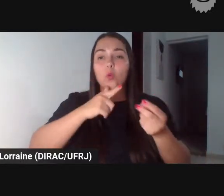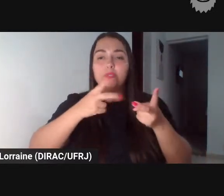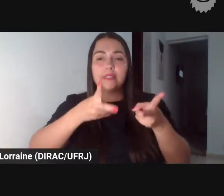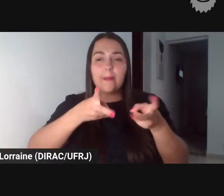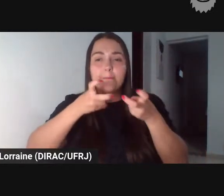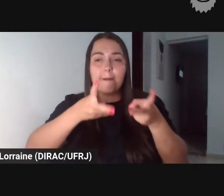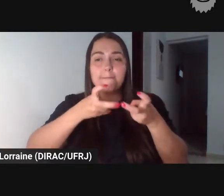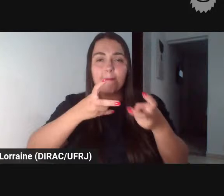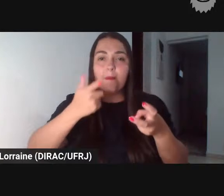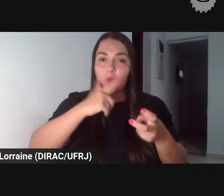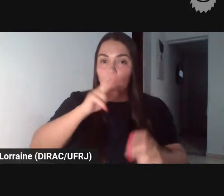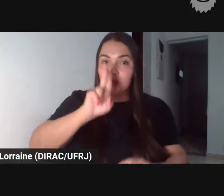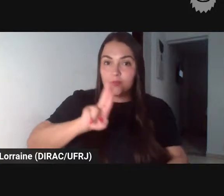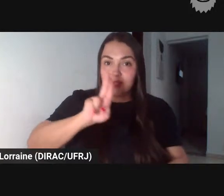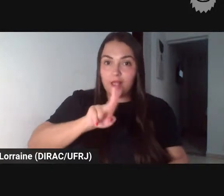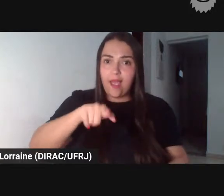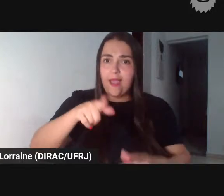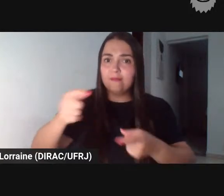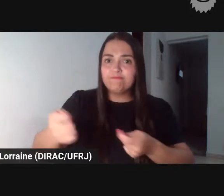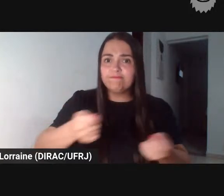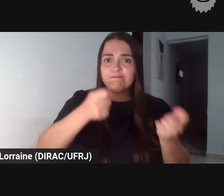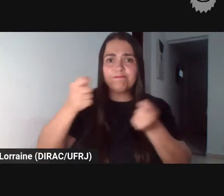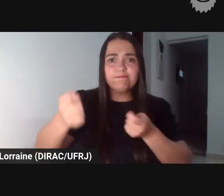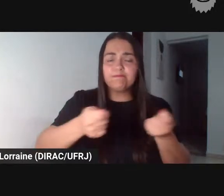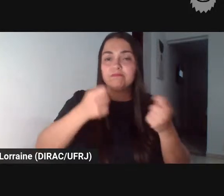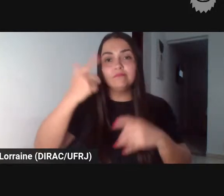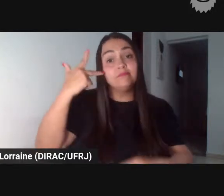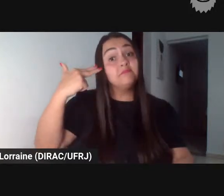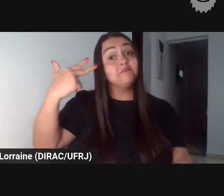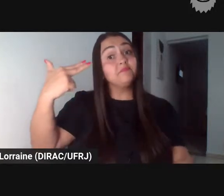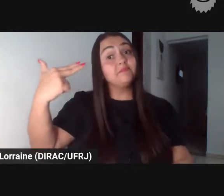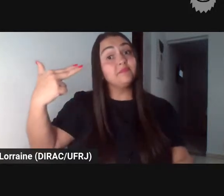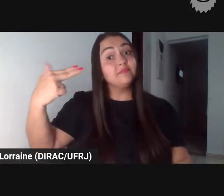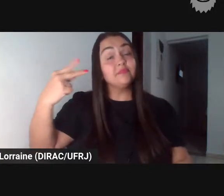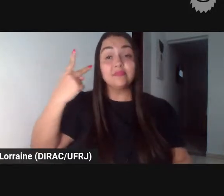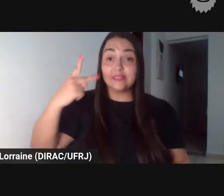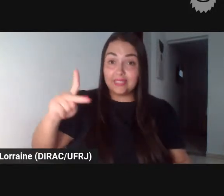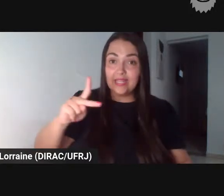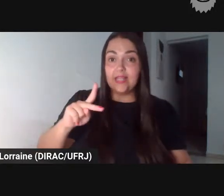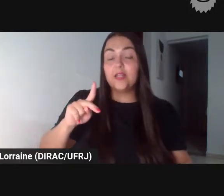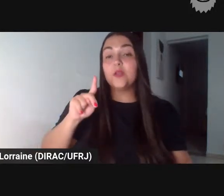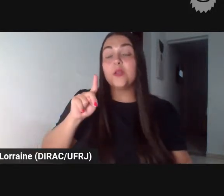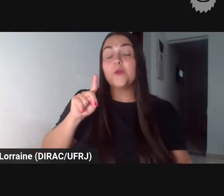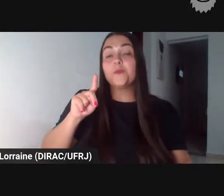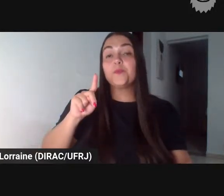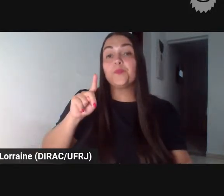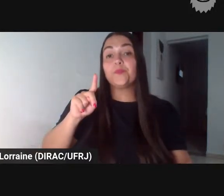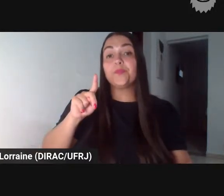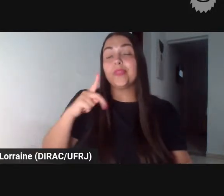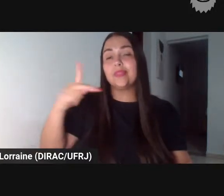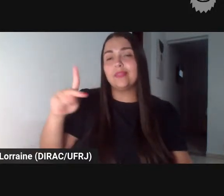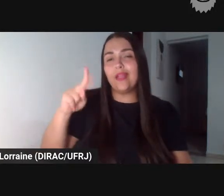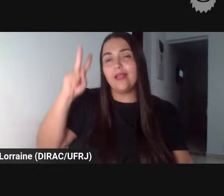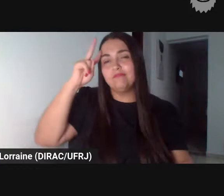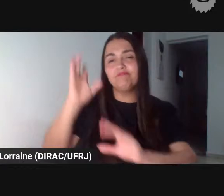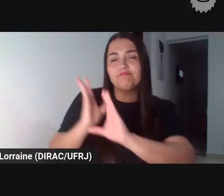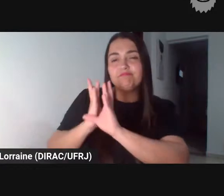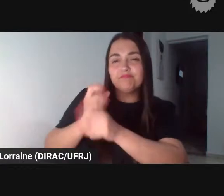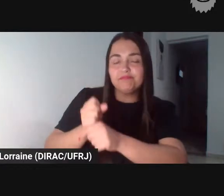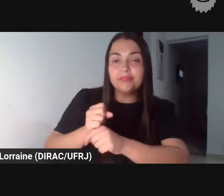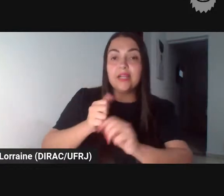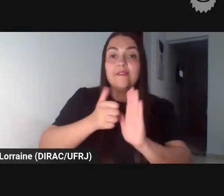muita frequência pessoal o repertório da fábula para expressar as suas ideias né